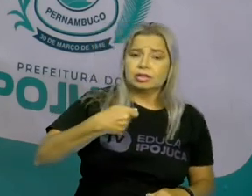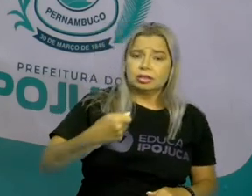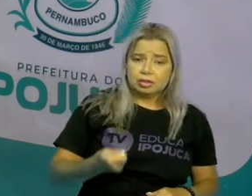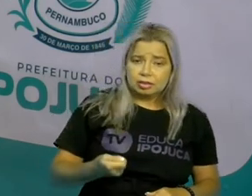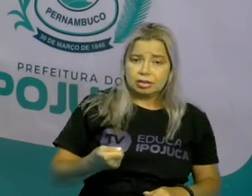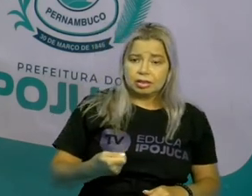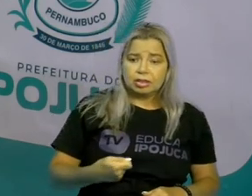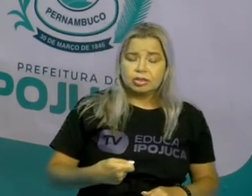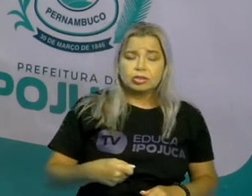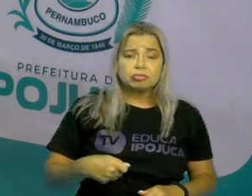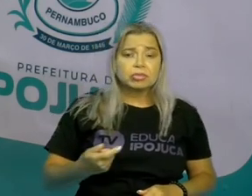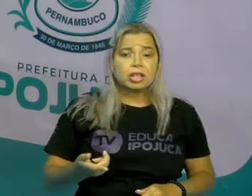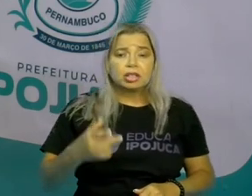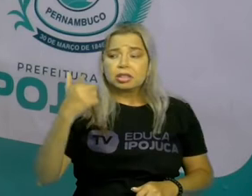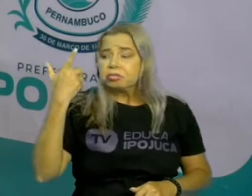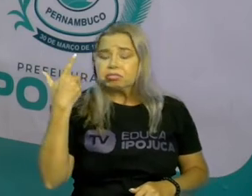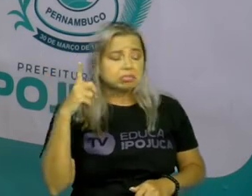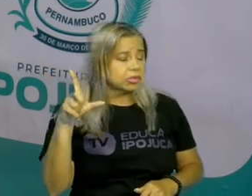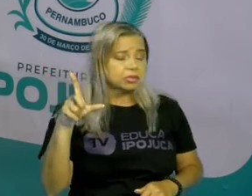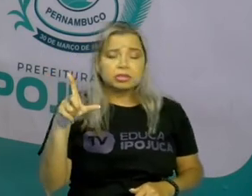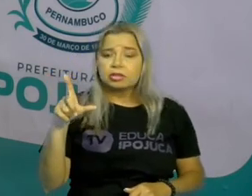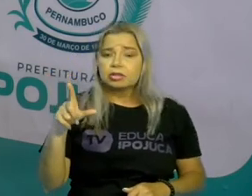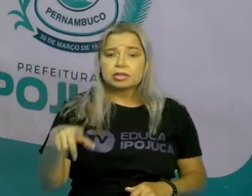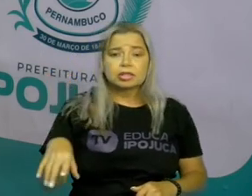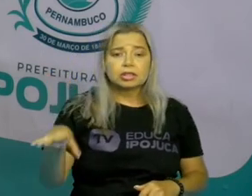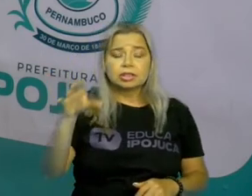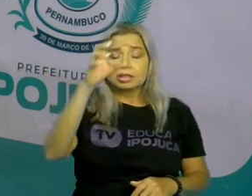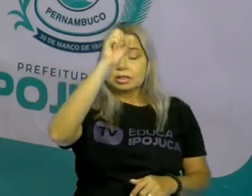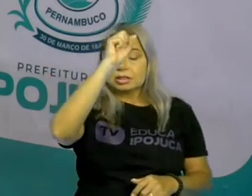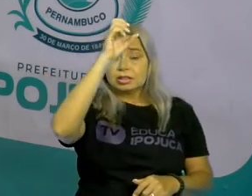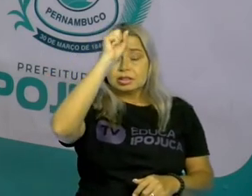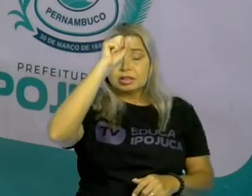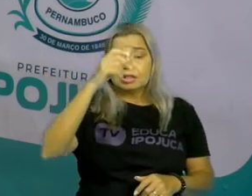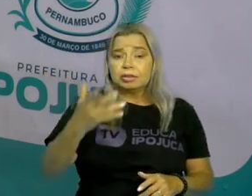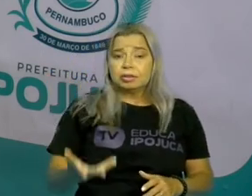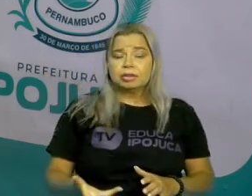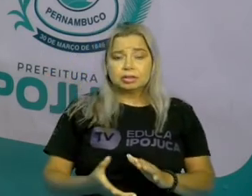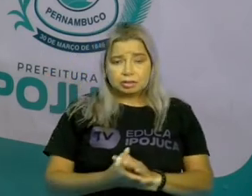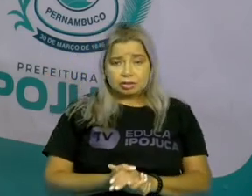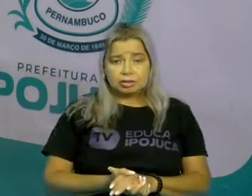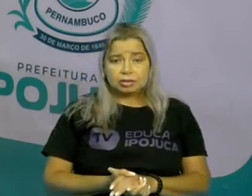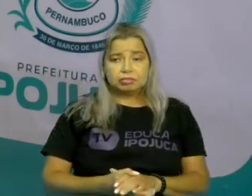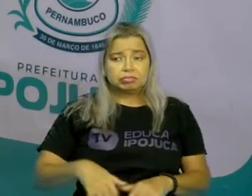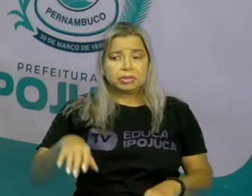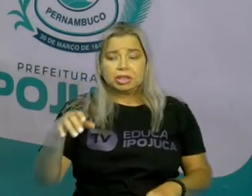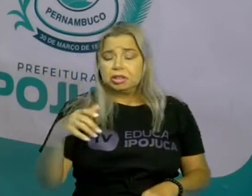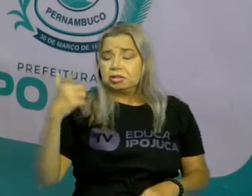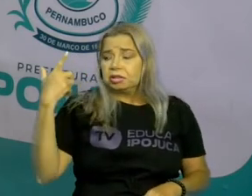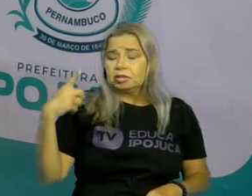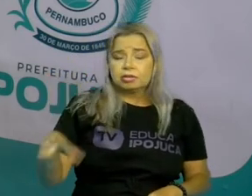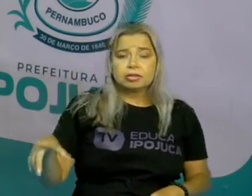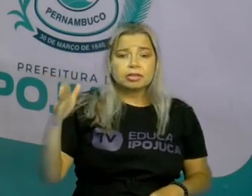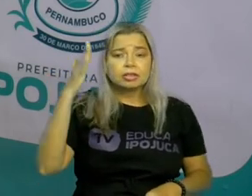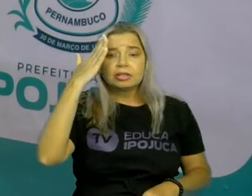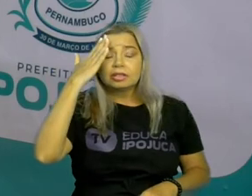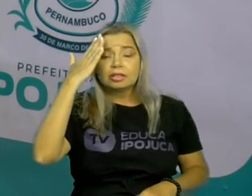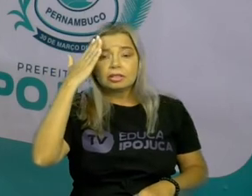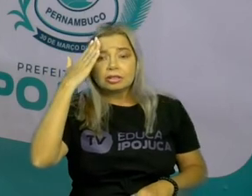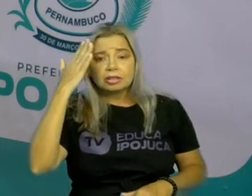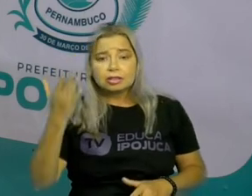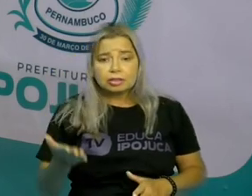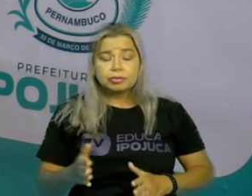fazer a compreensão do que o texto quer lhe passar. Então, segmentação das palavras é a